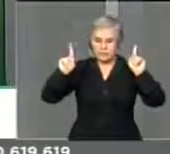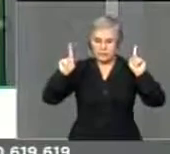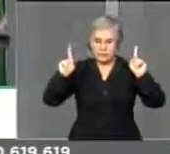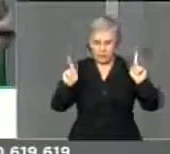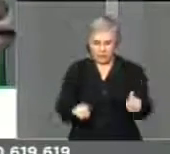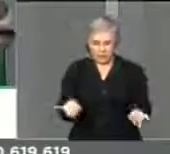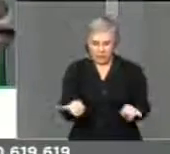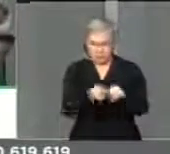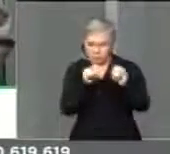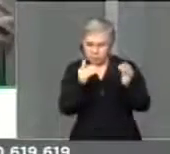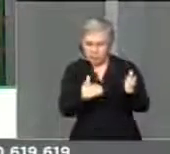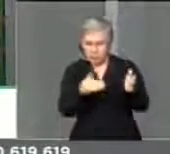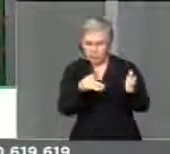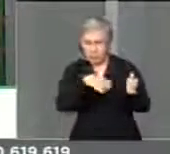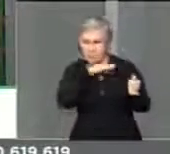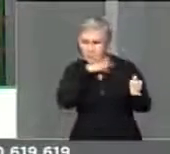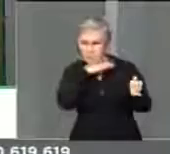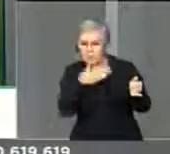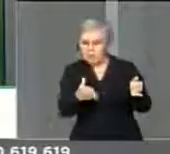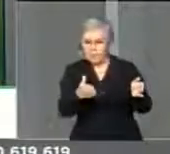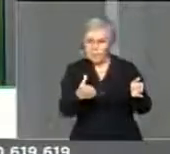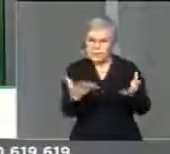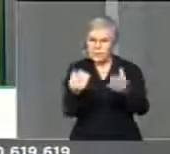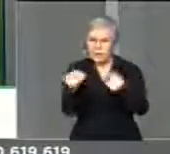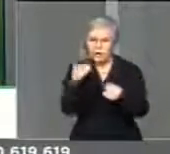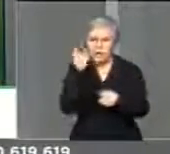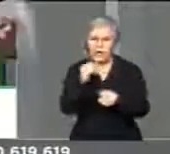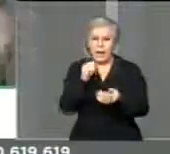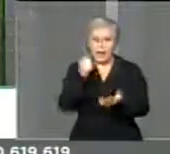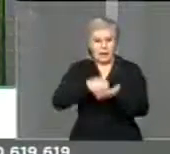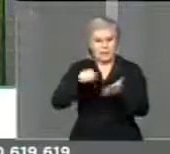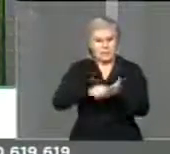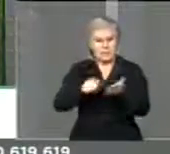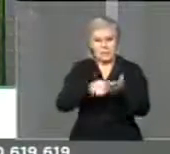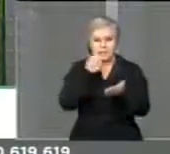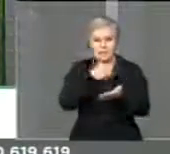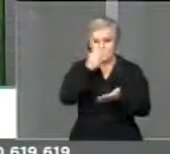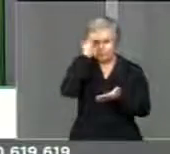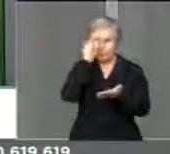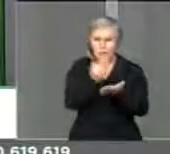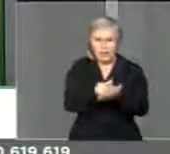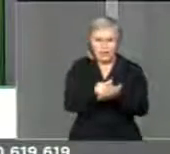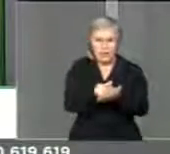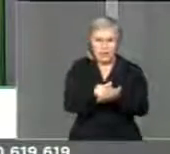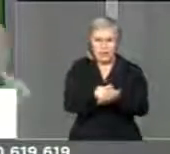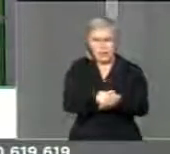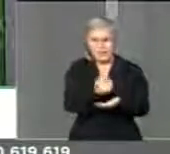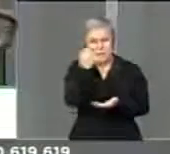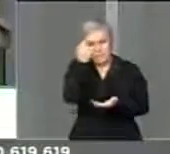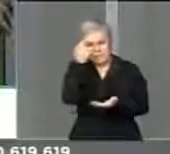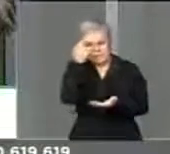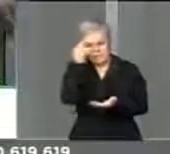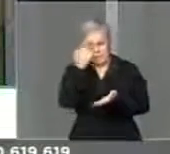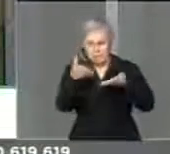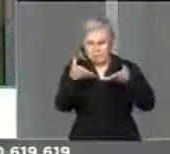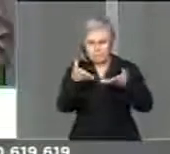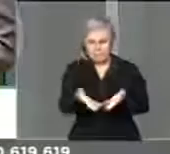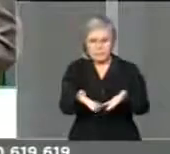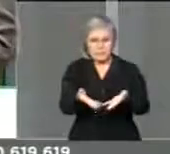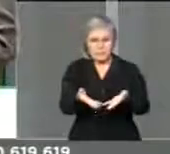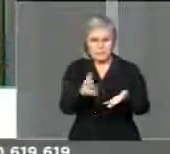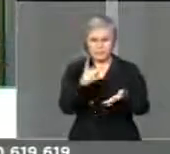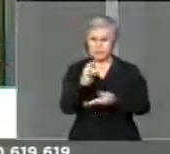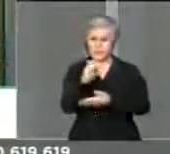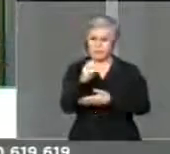respeito àqueles que assinaram, na boa fé, achando que é um participado de uma frentes pela democracia, eu preciso escrachar